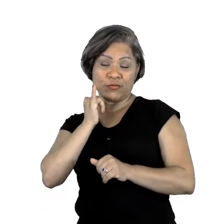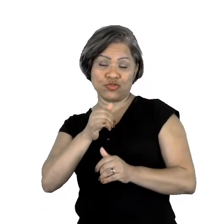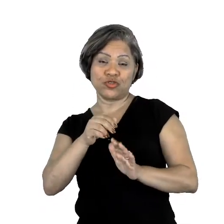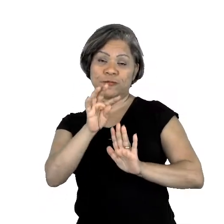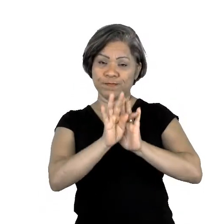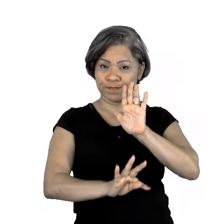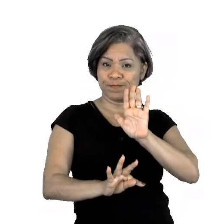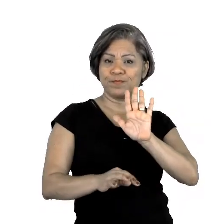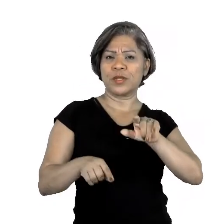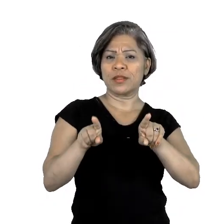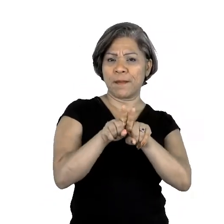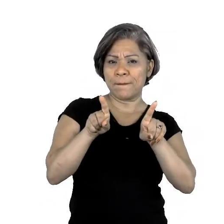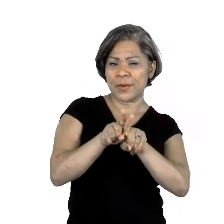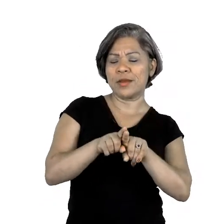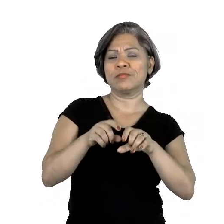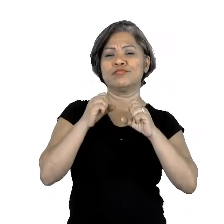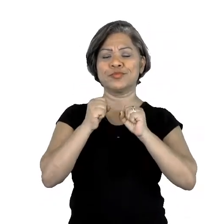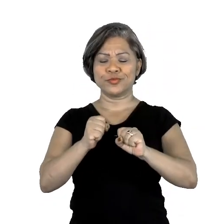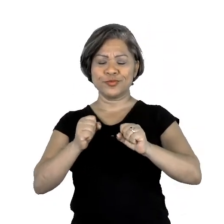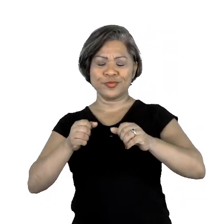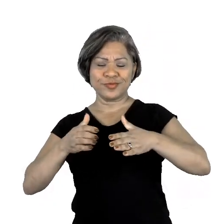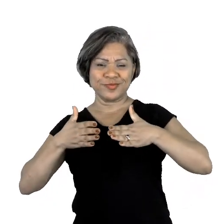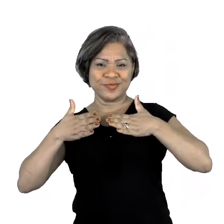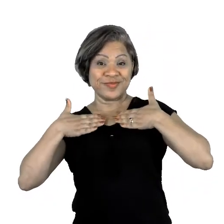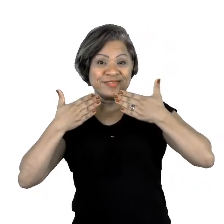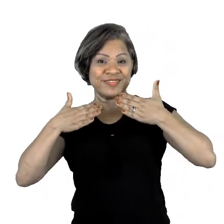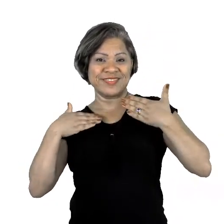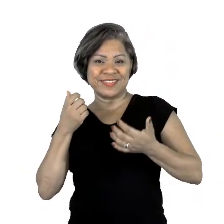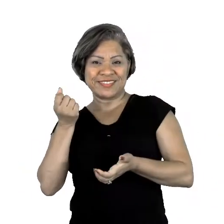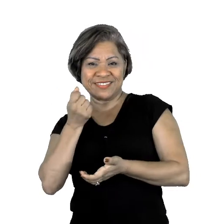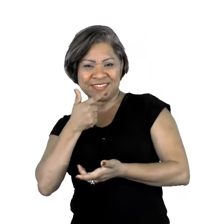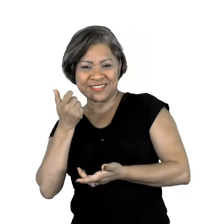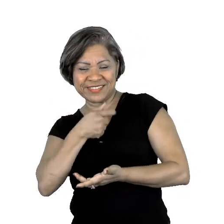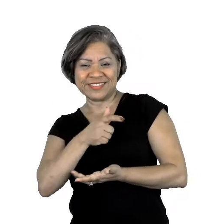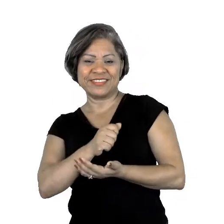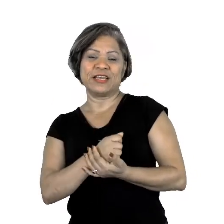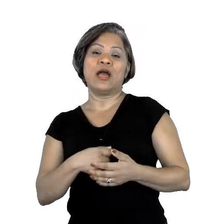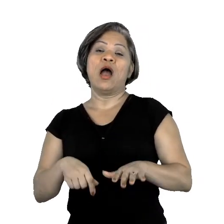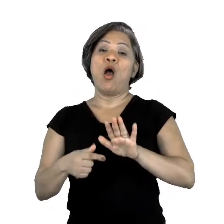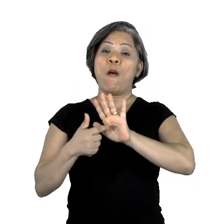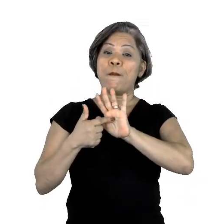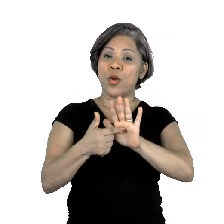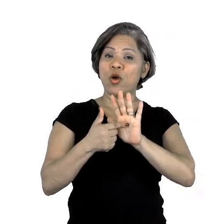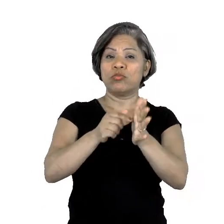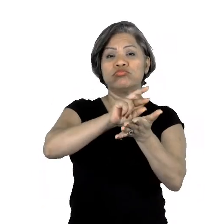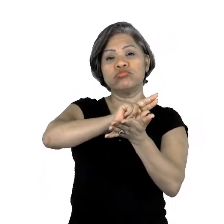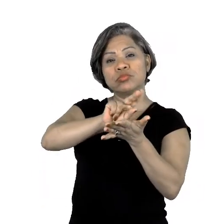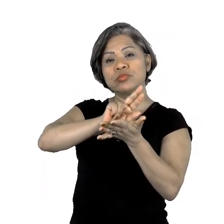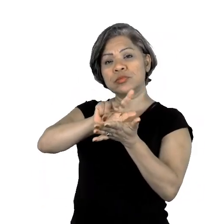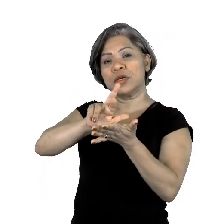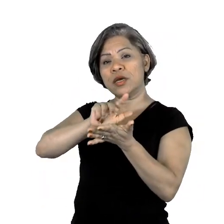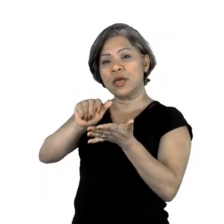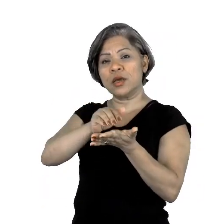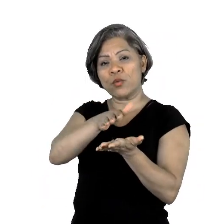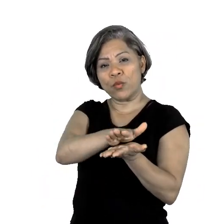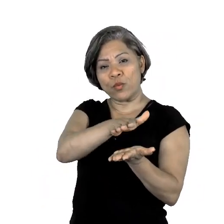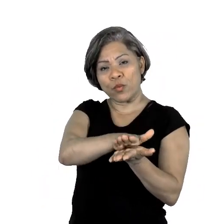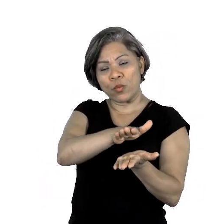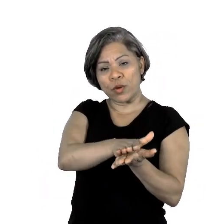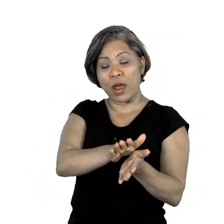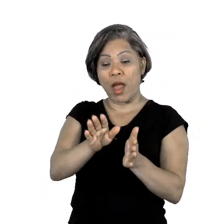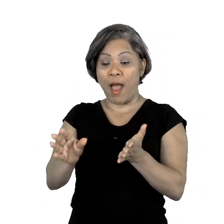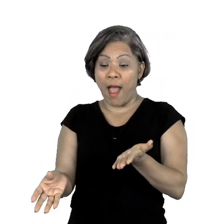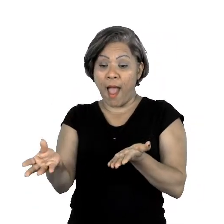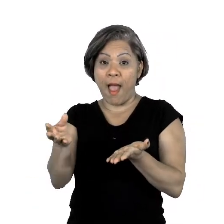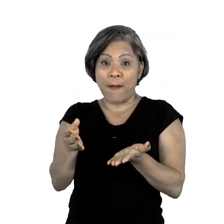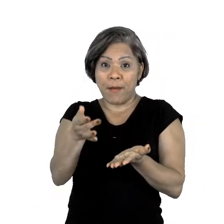a forma de divertir, causar humor. Apresenta recursos gráficos com o intuito de trazer o leitor para dentro